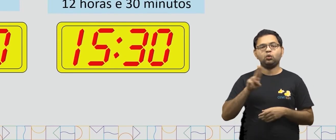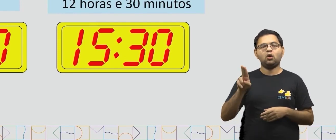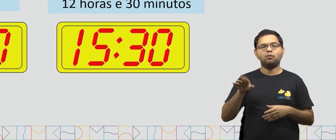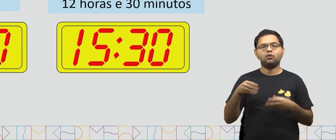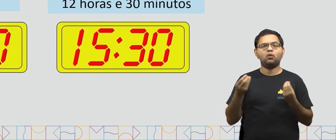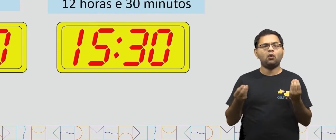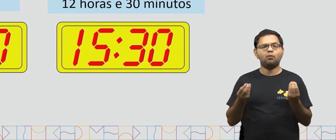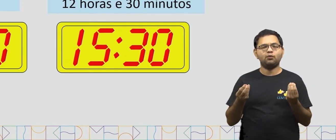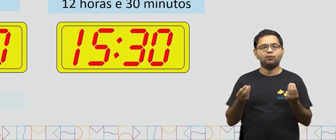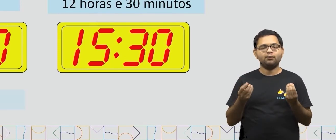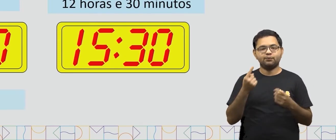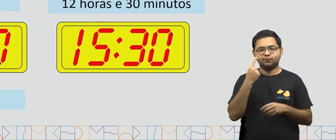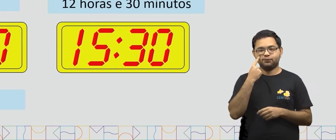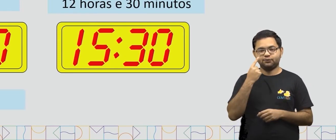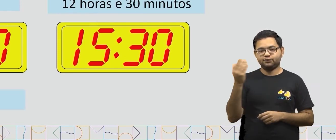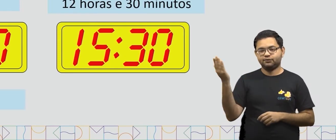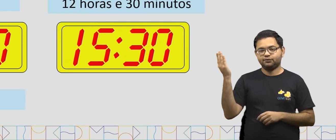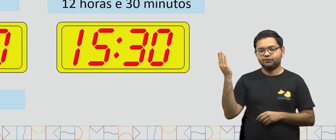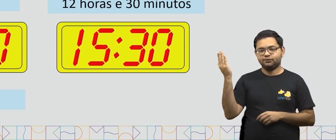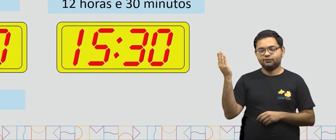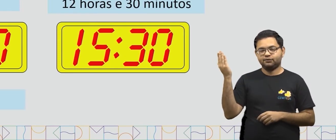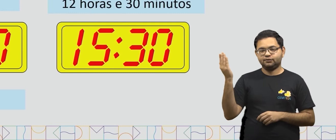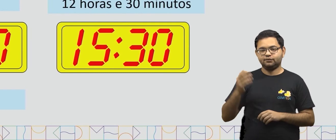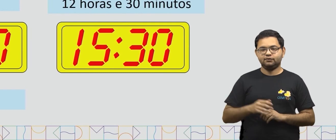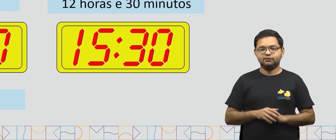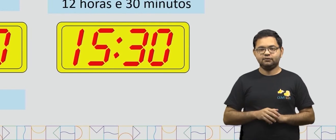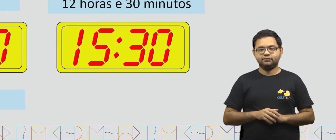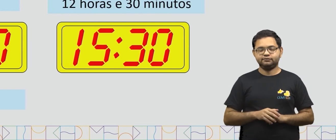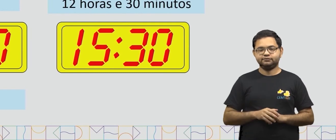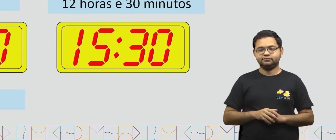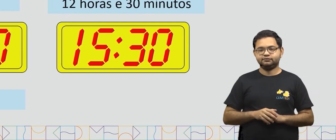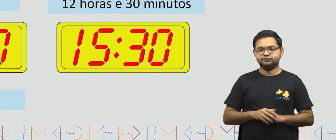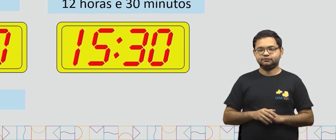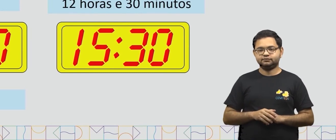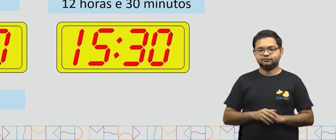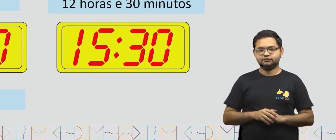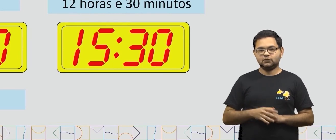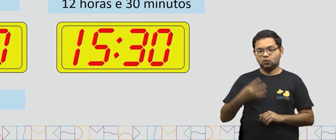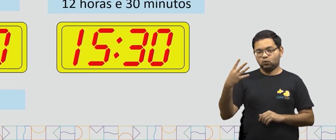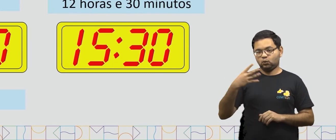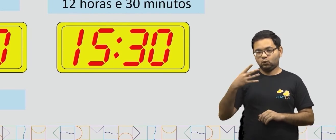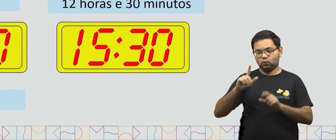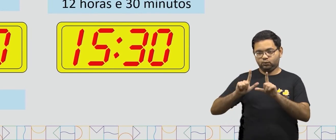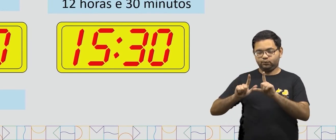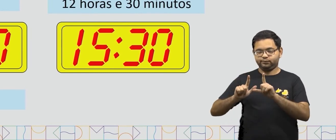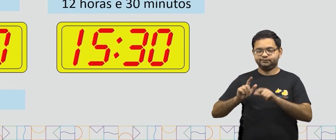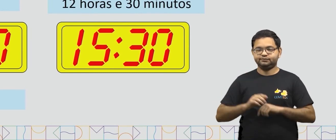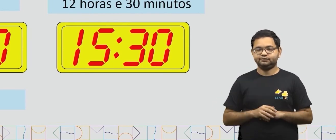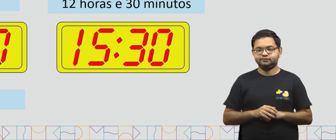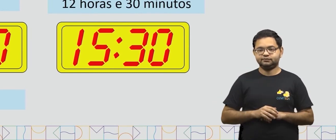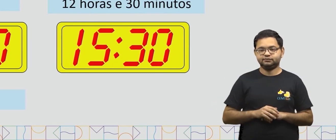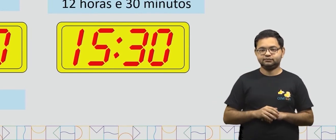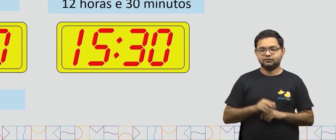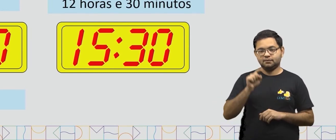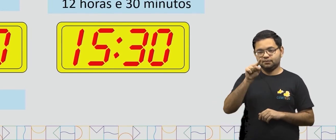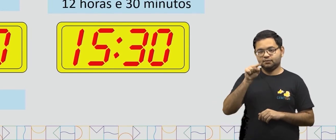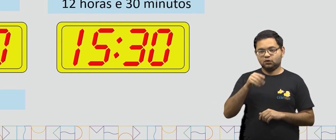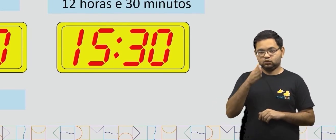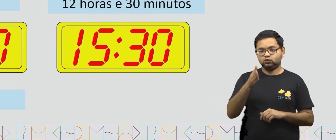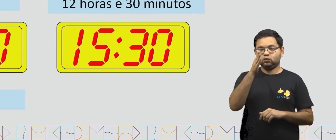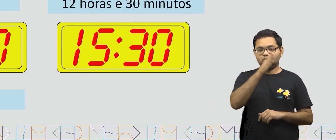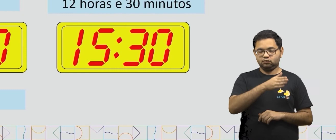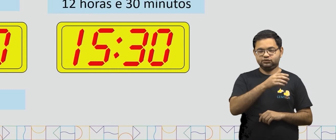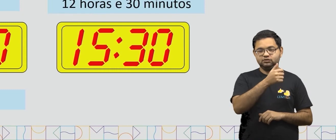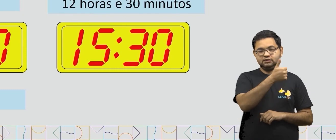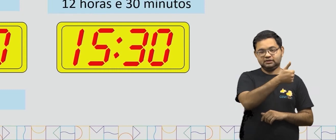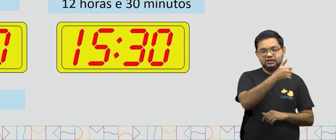22 horas exatas. Vamos para o último relógio digital. Antes dos dois pontos, nós